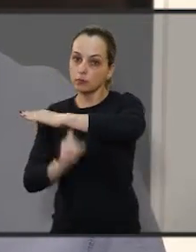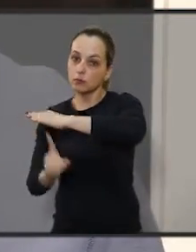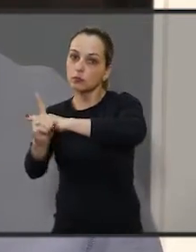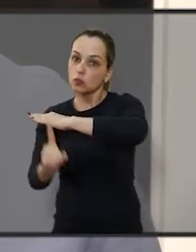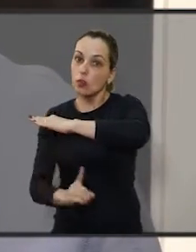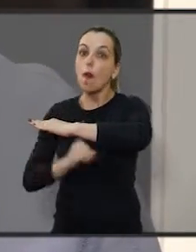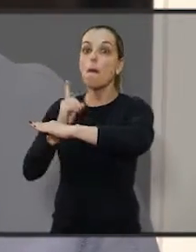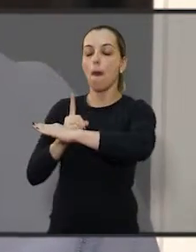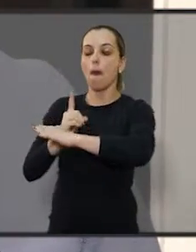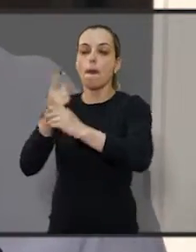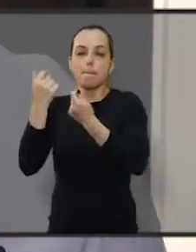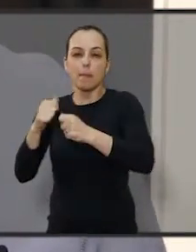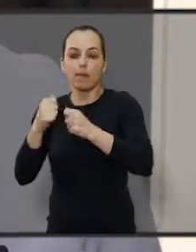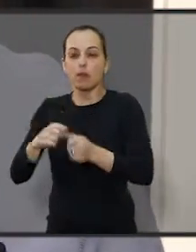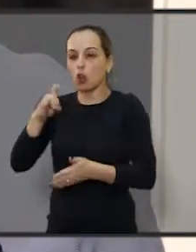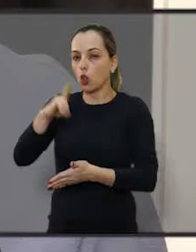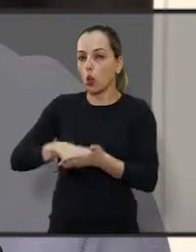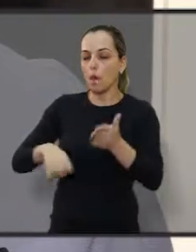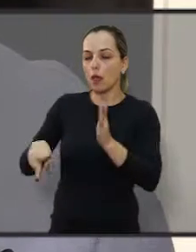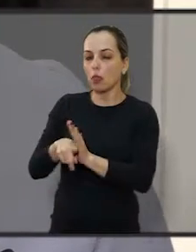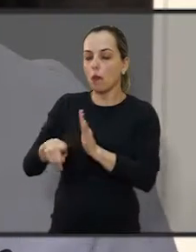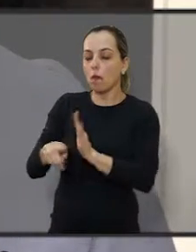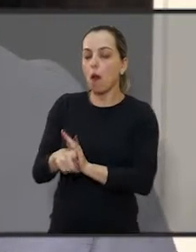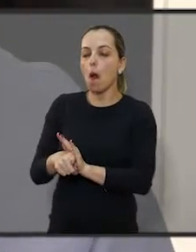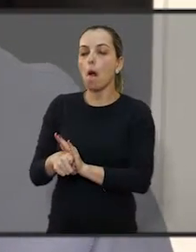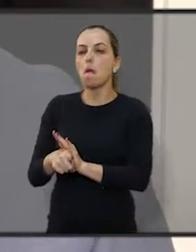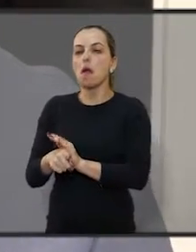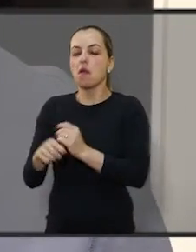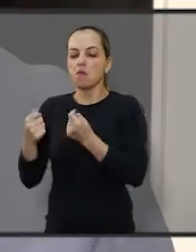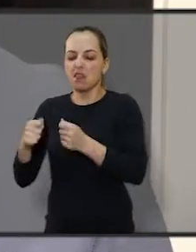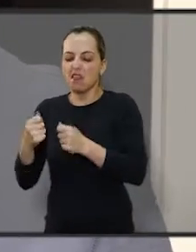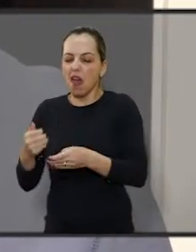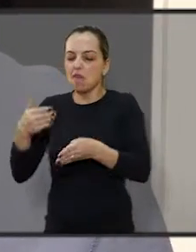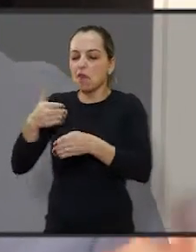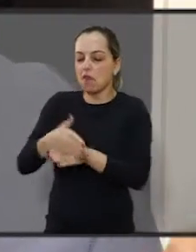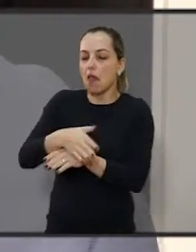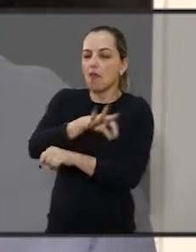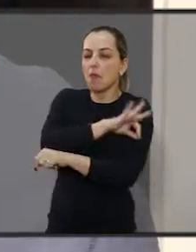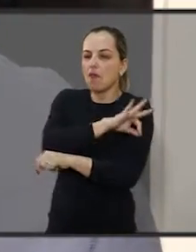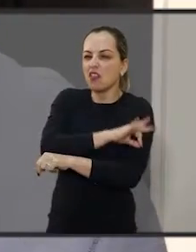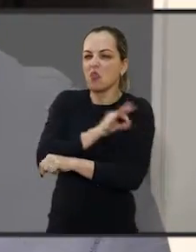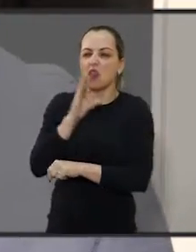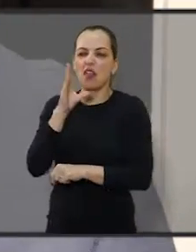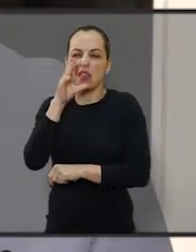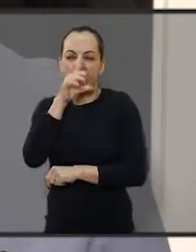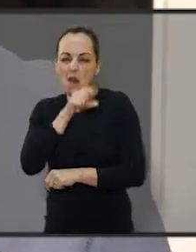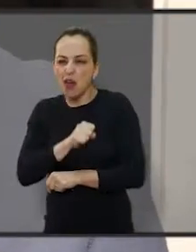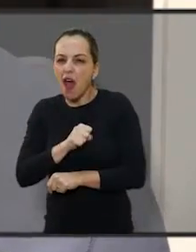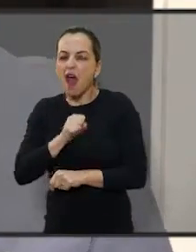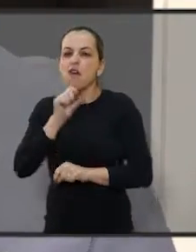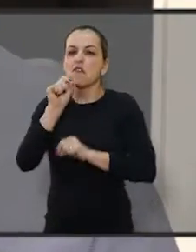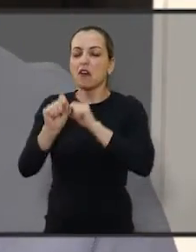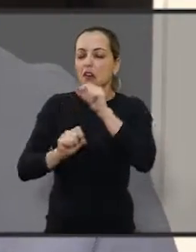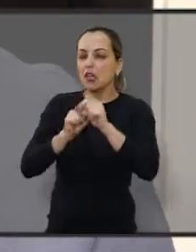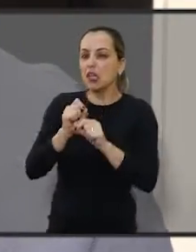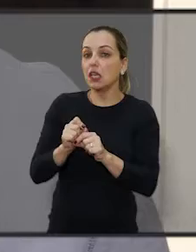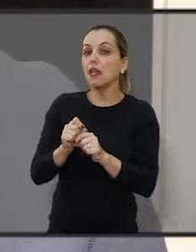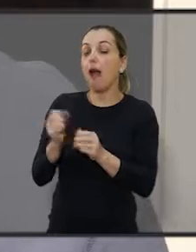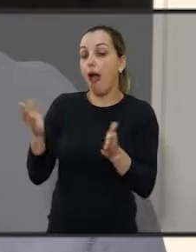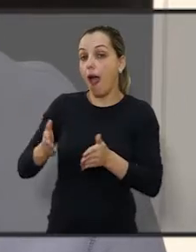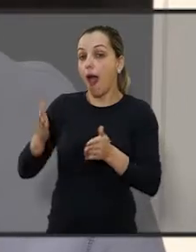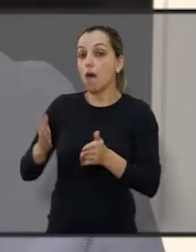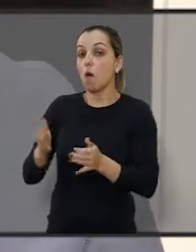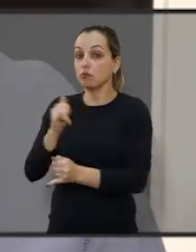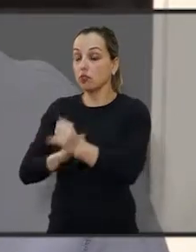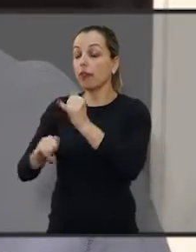que às vezes precisa de uma CND e tem que vir aqui, pegar a assinatura do cara, preencher o requerimento, protocolar, até que saia a CND,